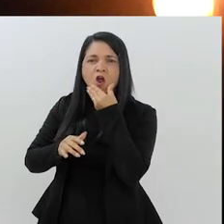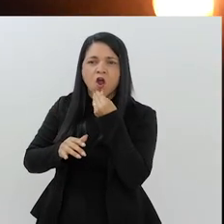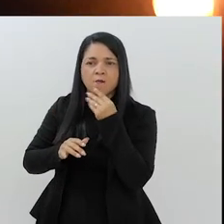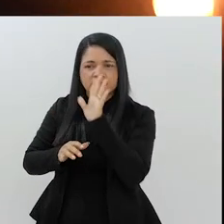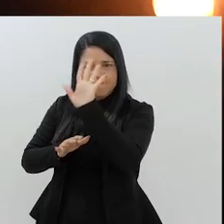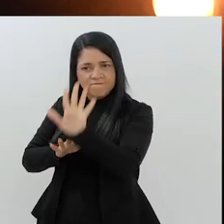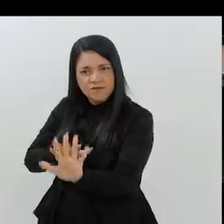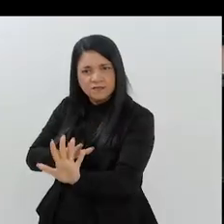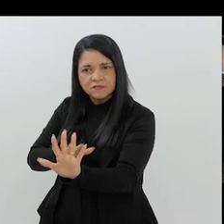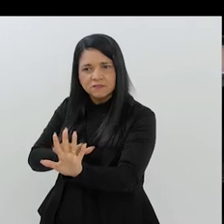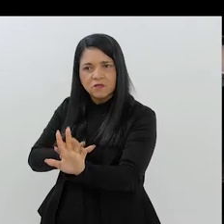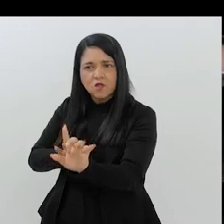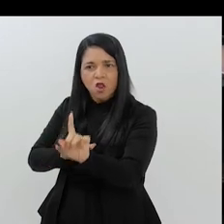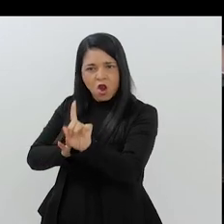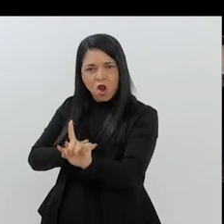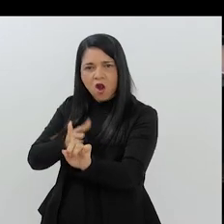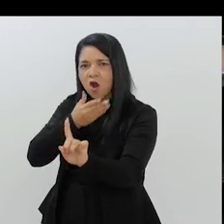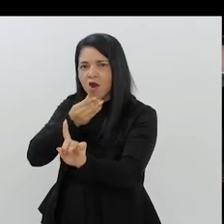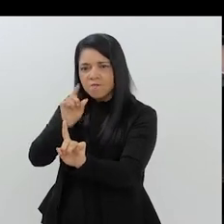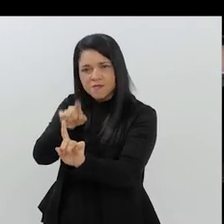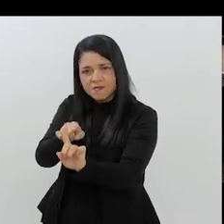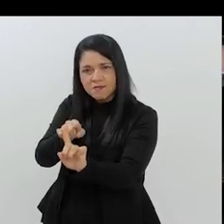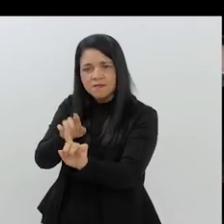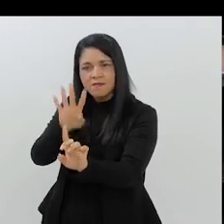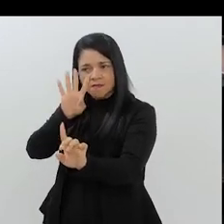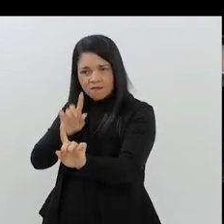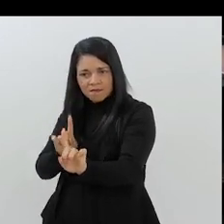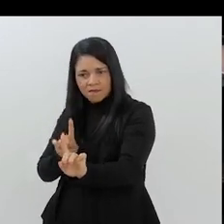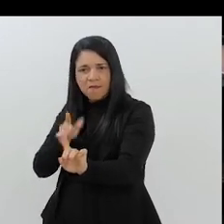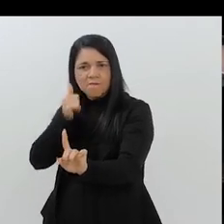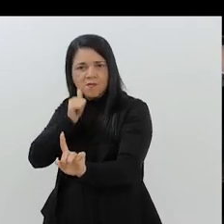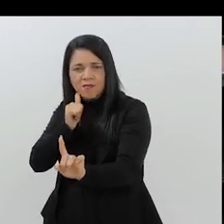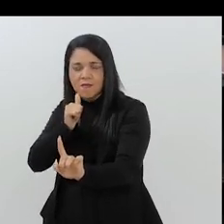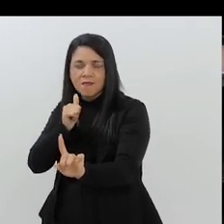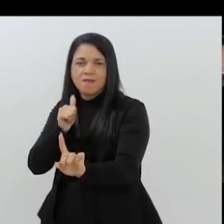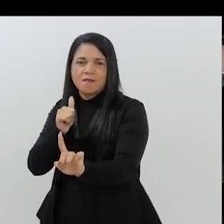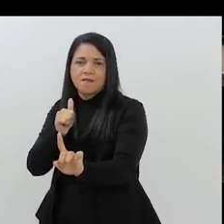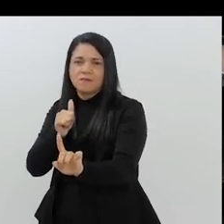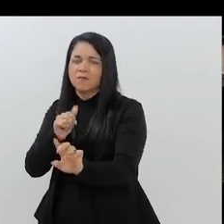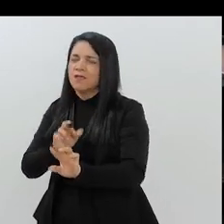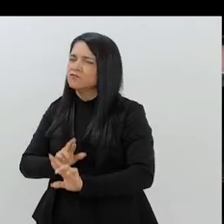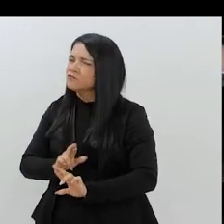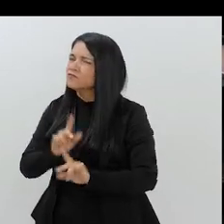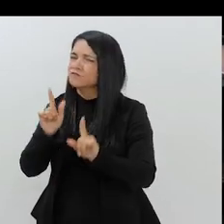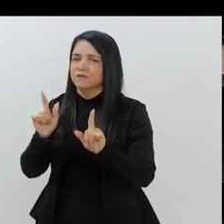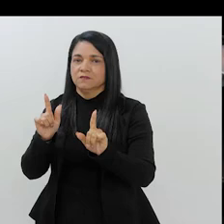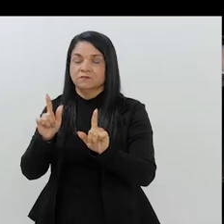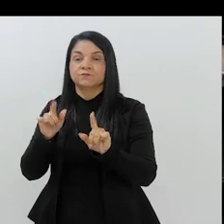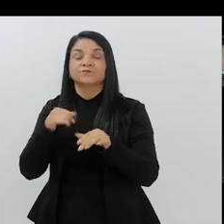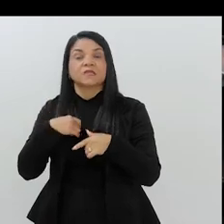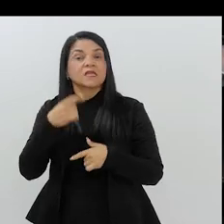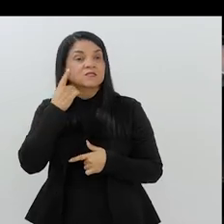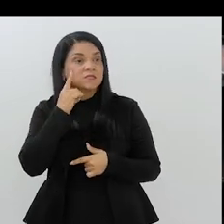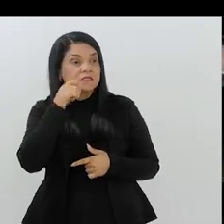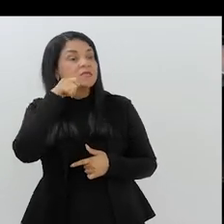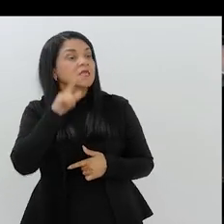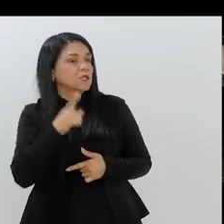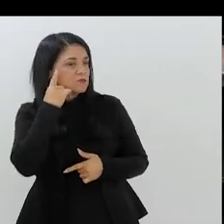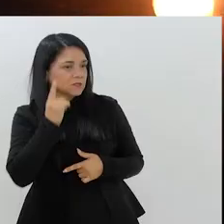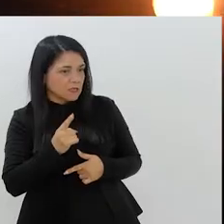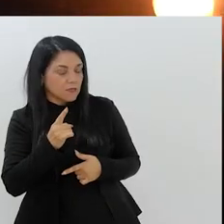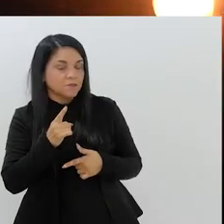atrás porque ela não tem direito a nada. Não, não é isso. E tem muita lógica no que ele está falando. Exatamente.